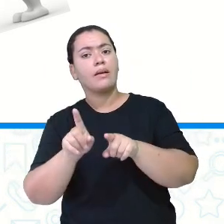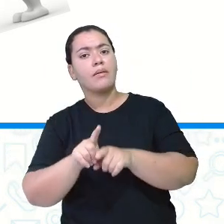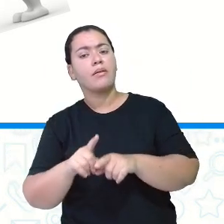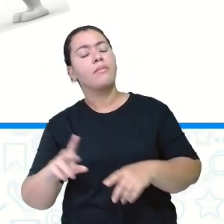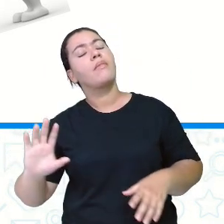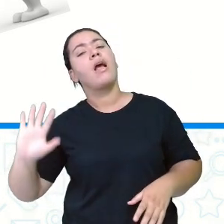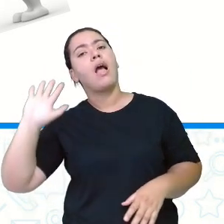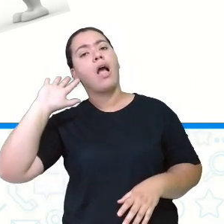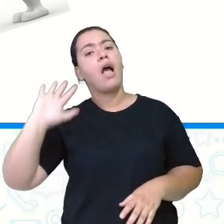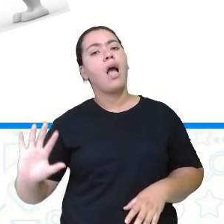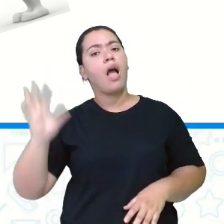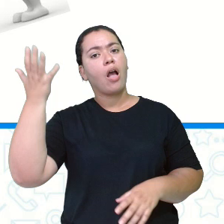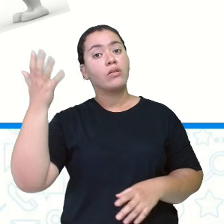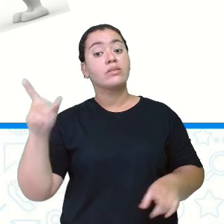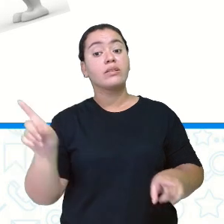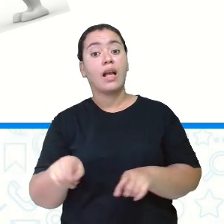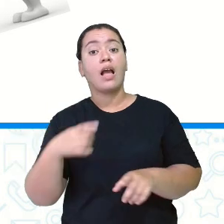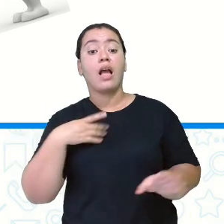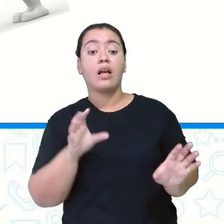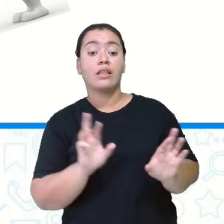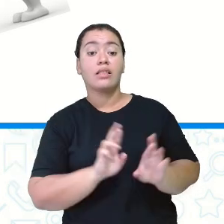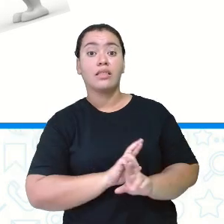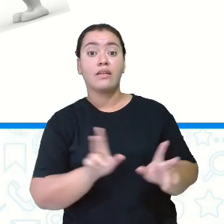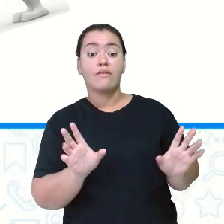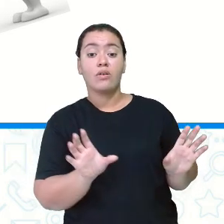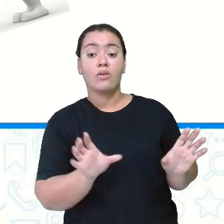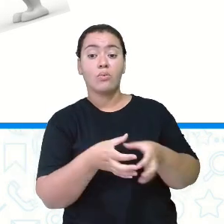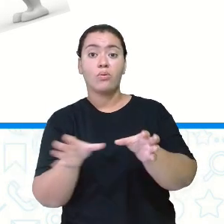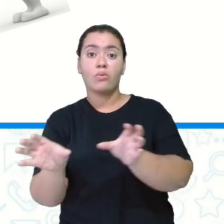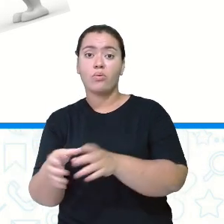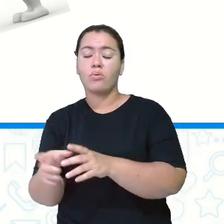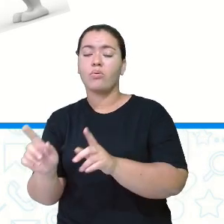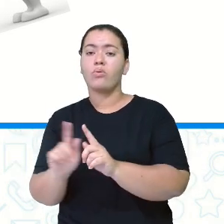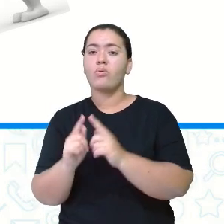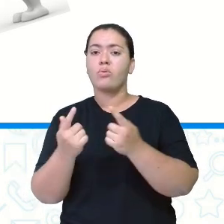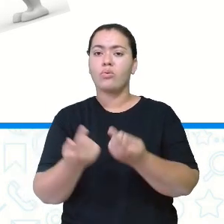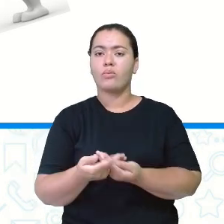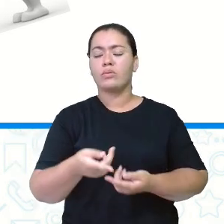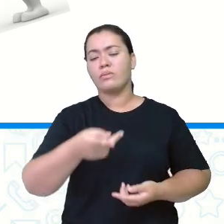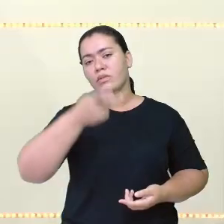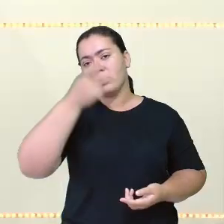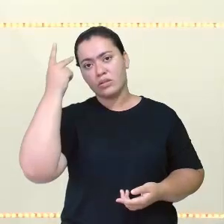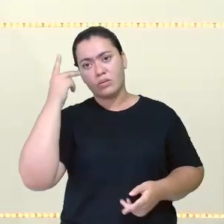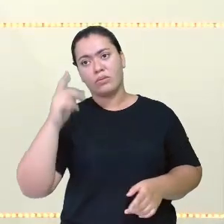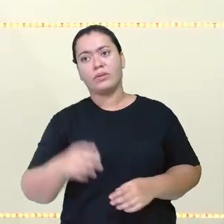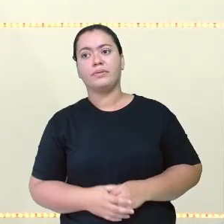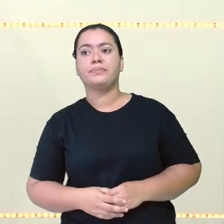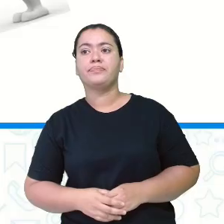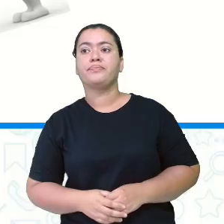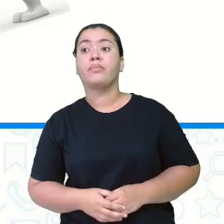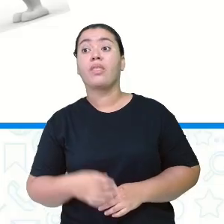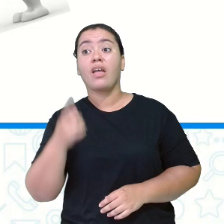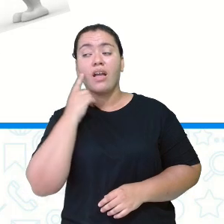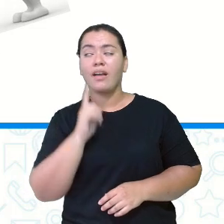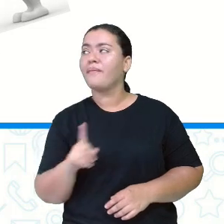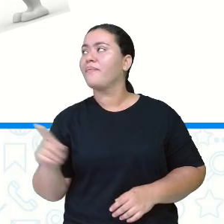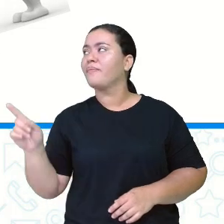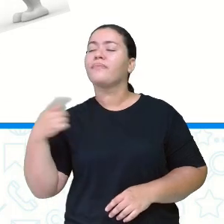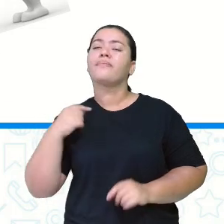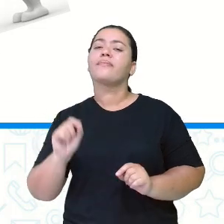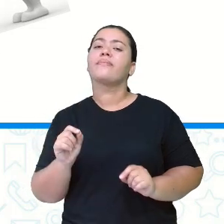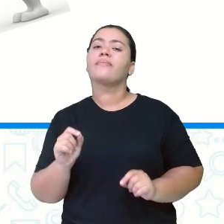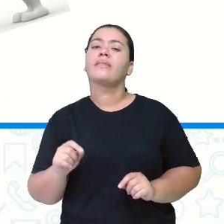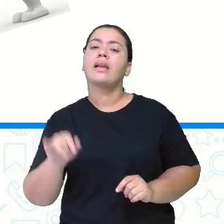diferentes grupos de pessoas e organizações. Então, a gente está vendo aí na tela, olha, duas pessoas se